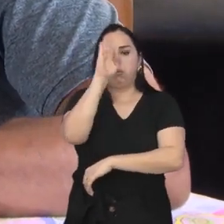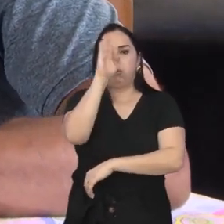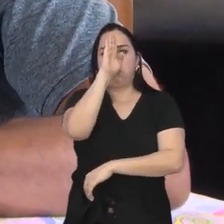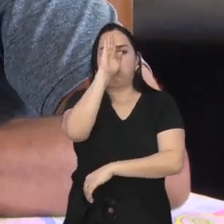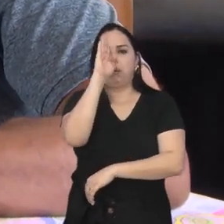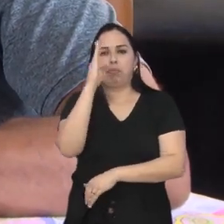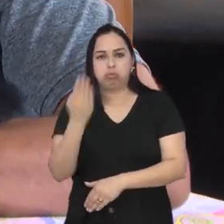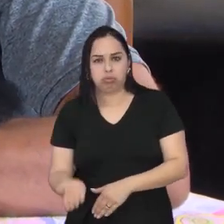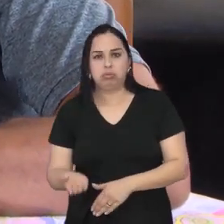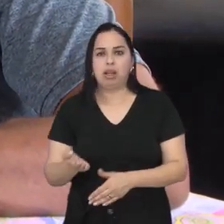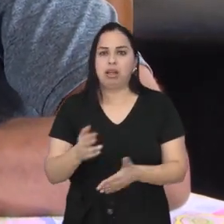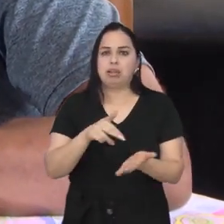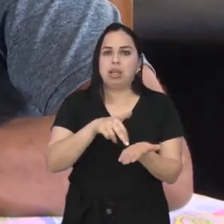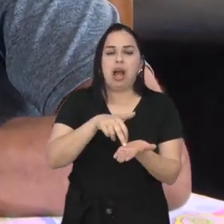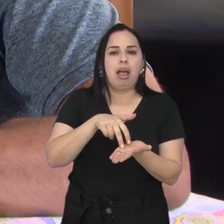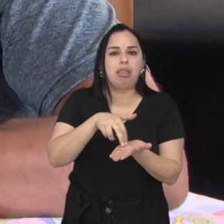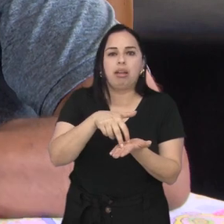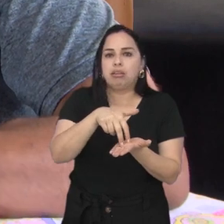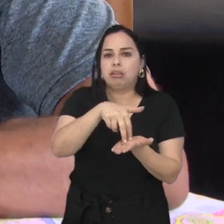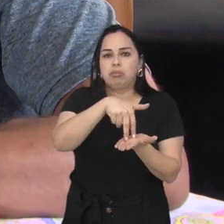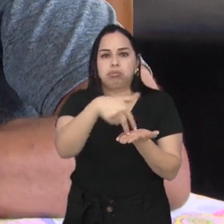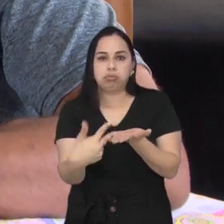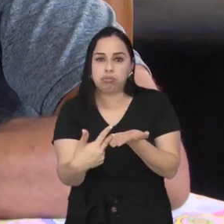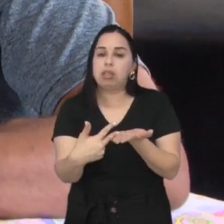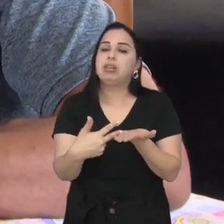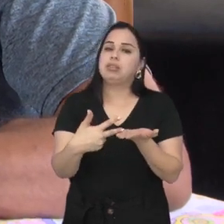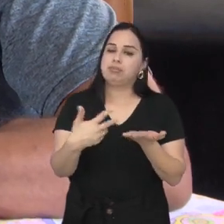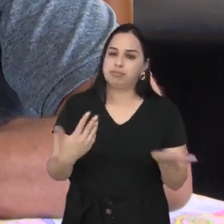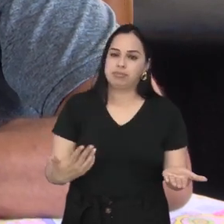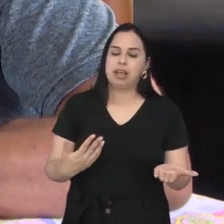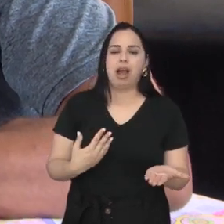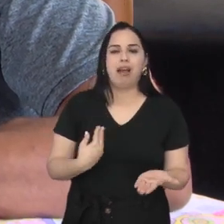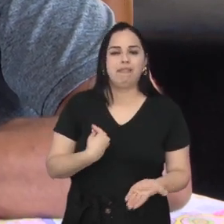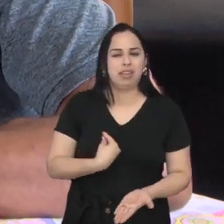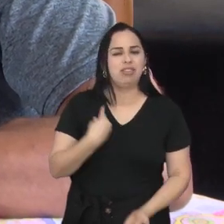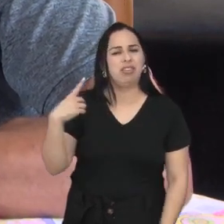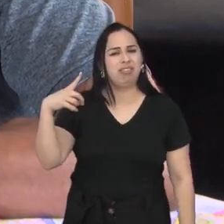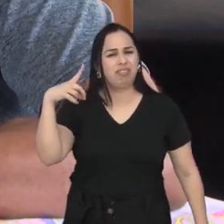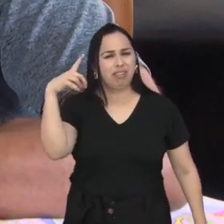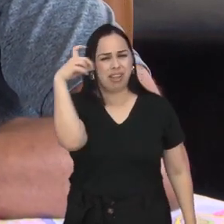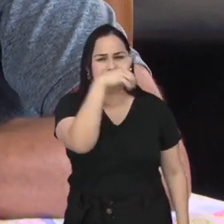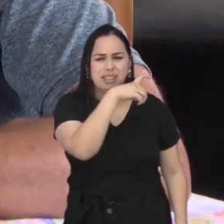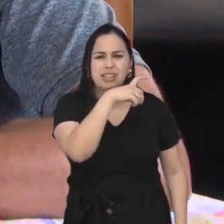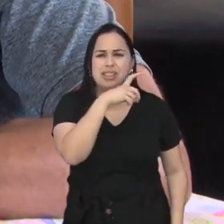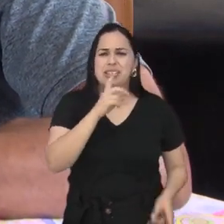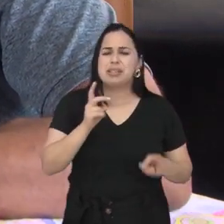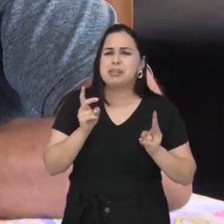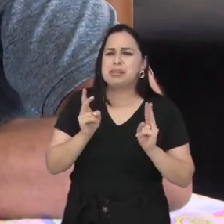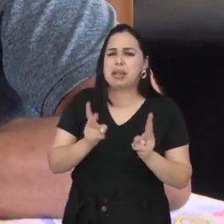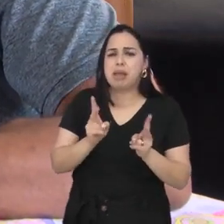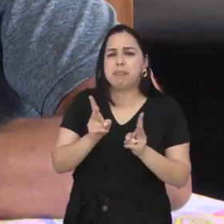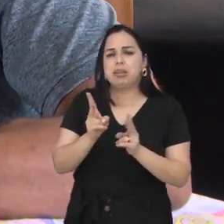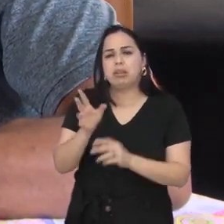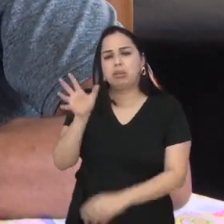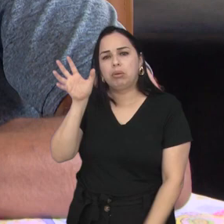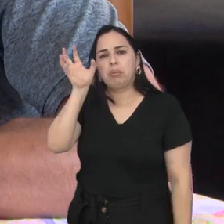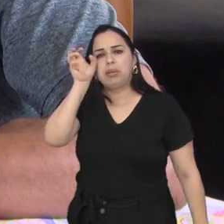rua, porque às vezes a pressão caía do nada. Então, era muito difícil. Então, eu vivia sempre,